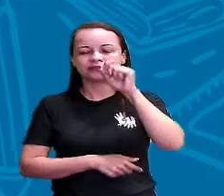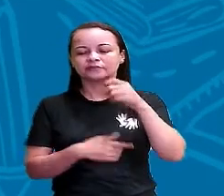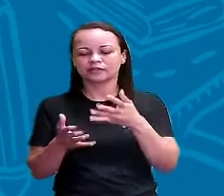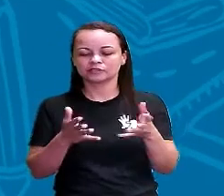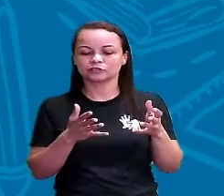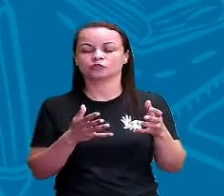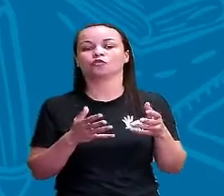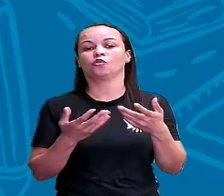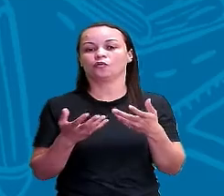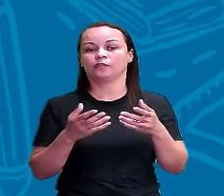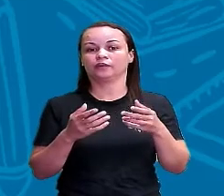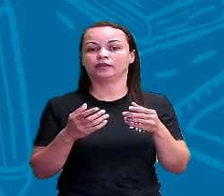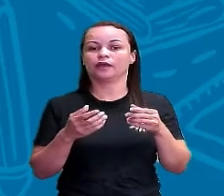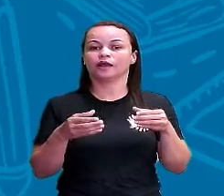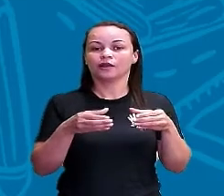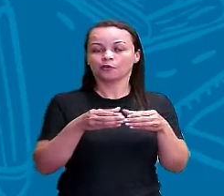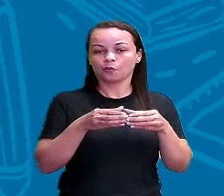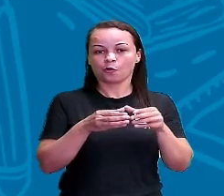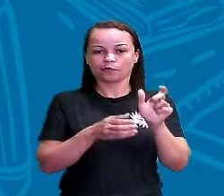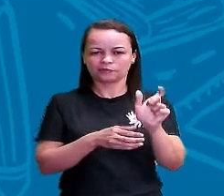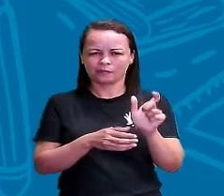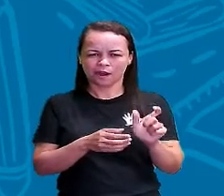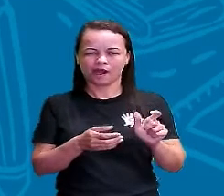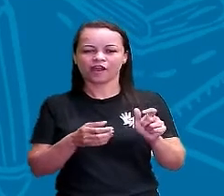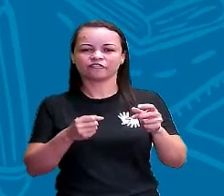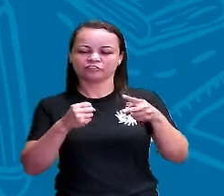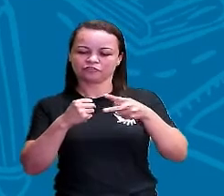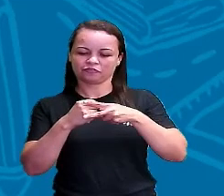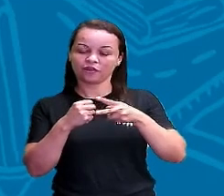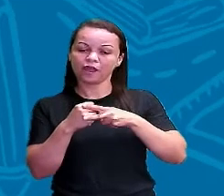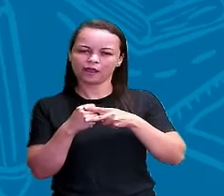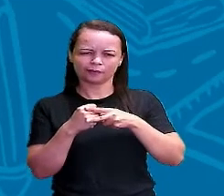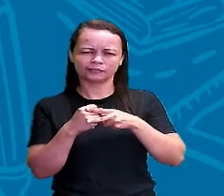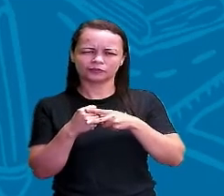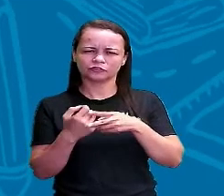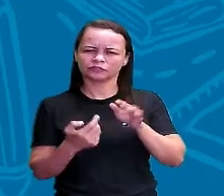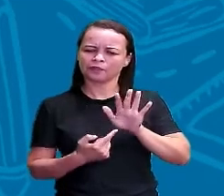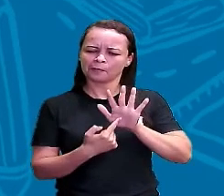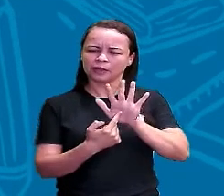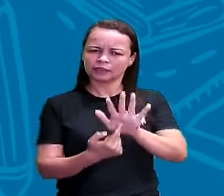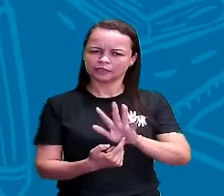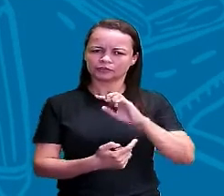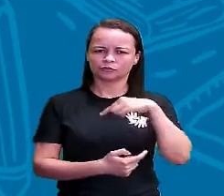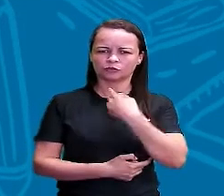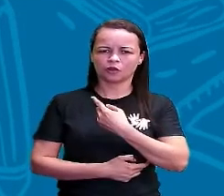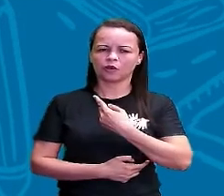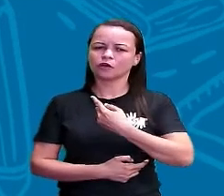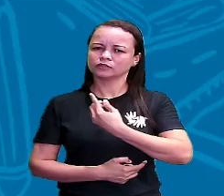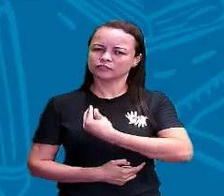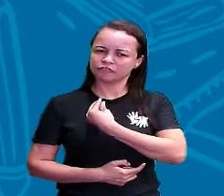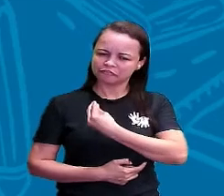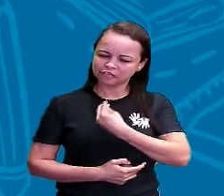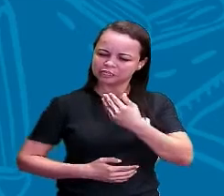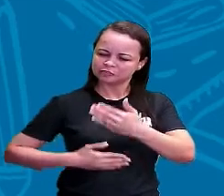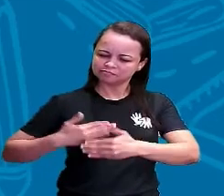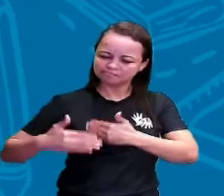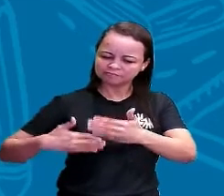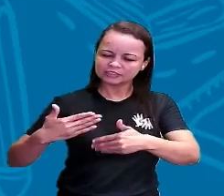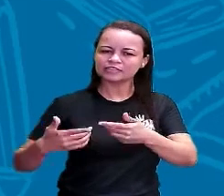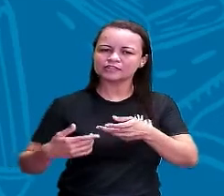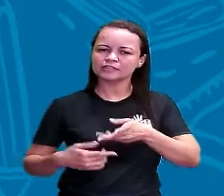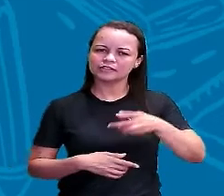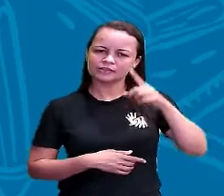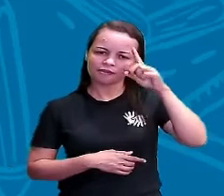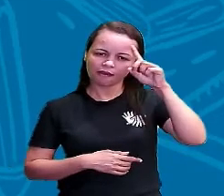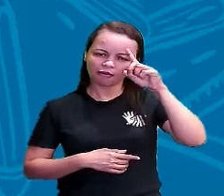de palavras, verbos aí, essa classe gramatical, né? Então, presenta aí no nosso dia a dia, nas nossas construções aí, nas